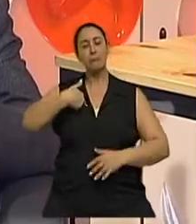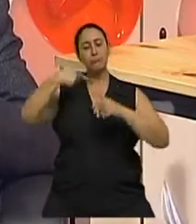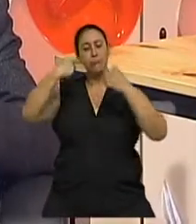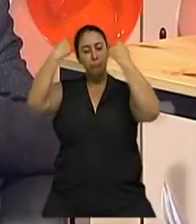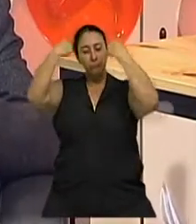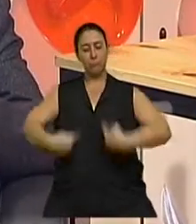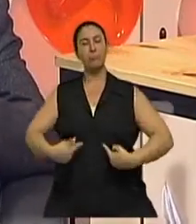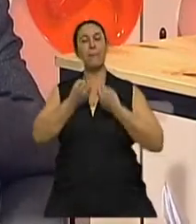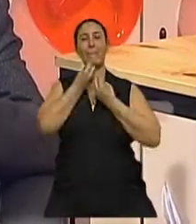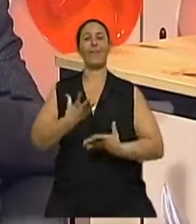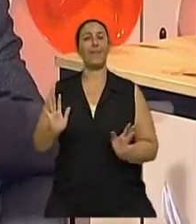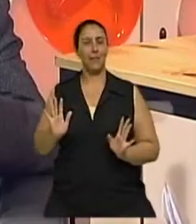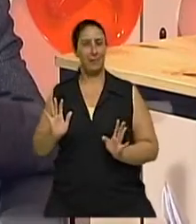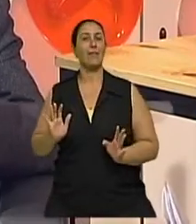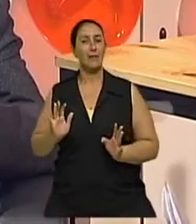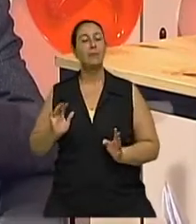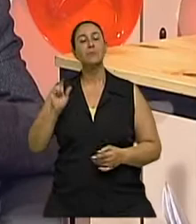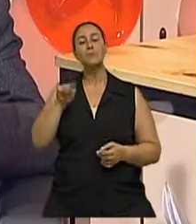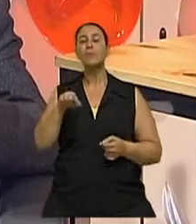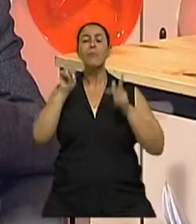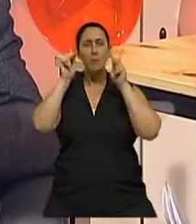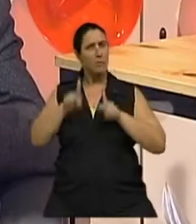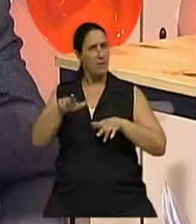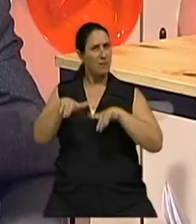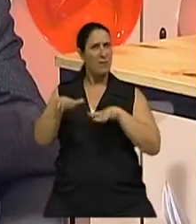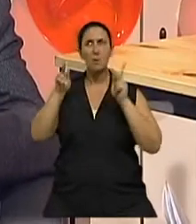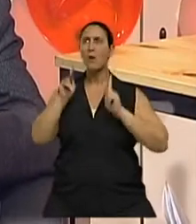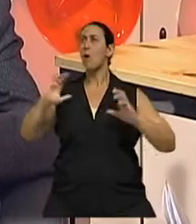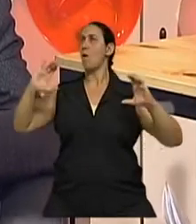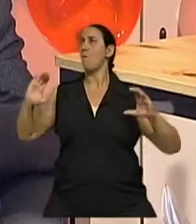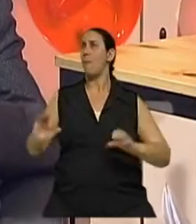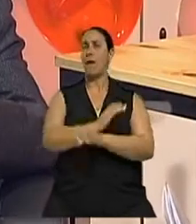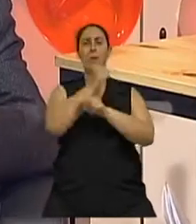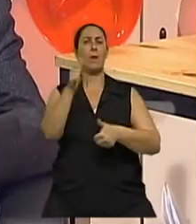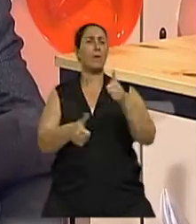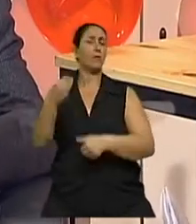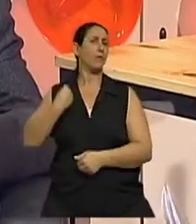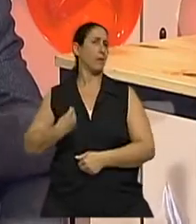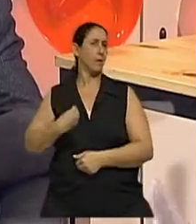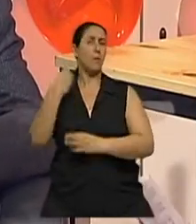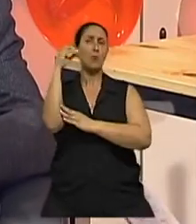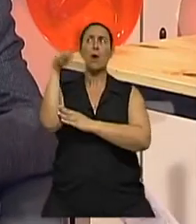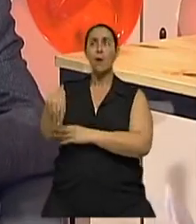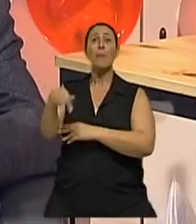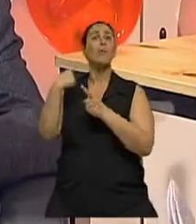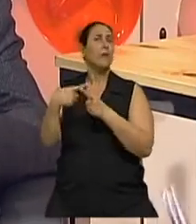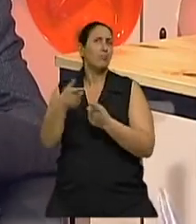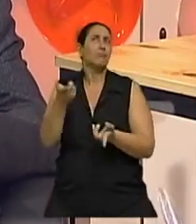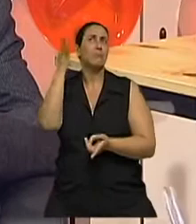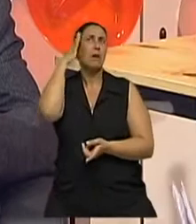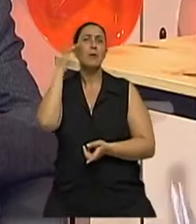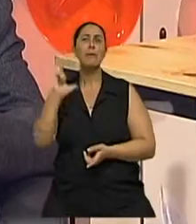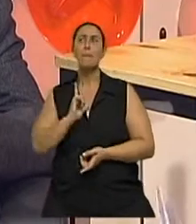um tema central e é difícil uma pessoa estar com uma plena qualidade de vida em Porto Alegre com o nível de insegurança que